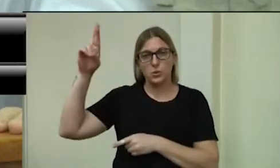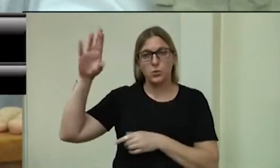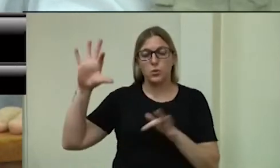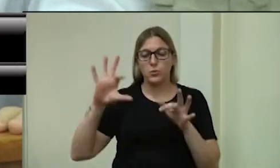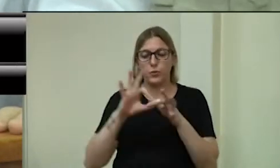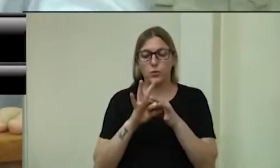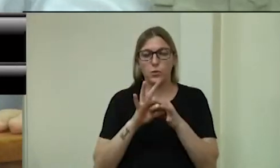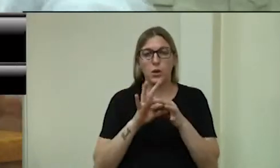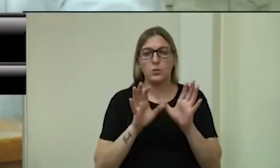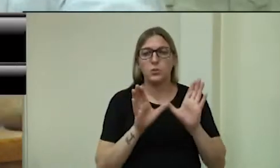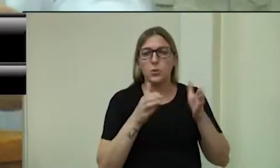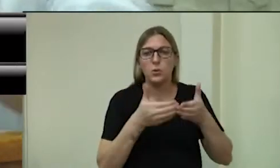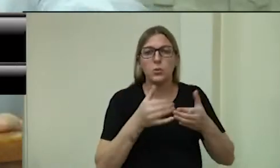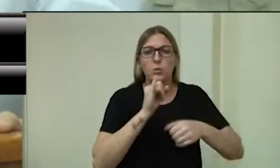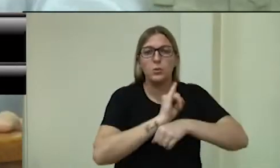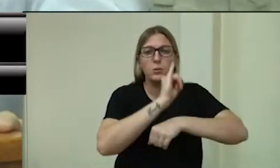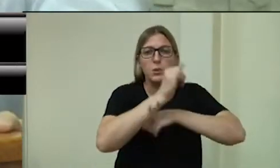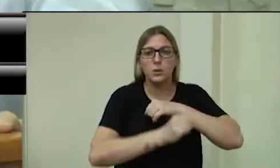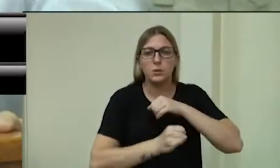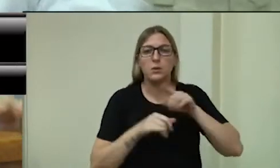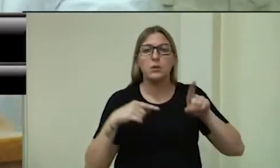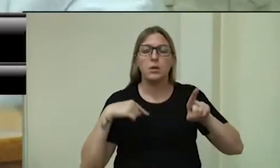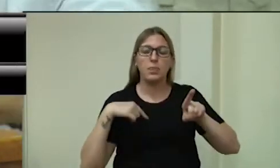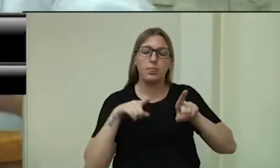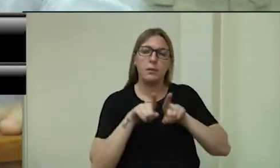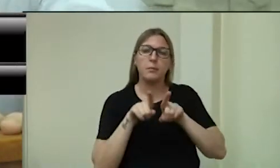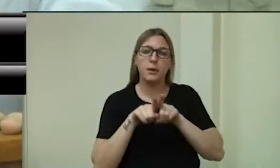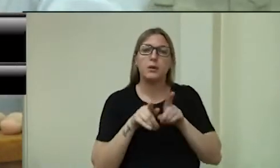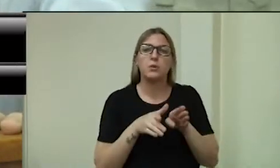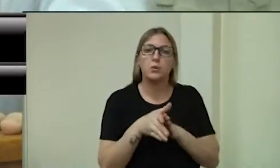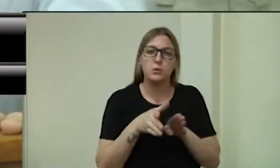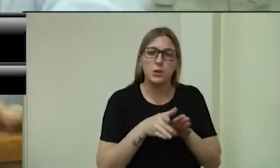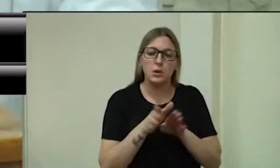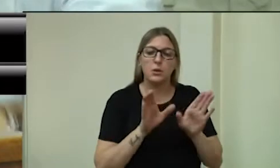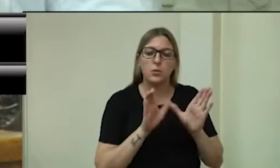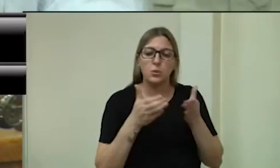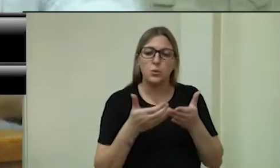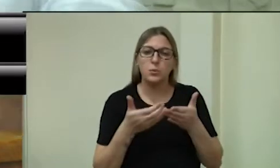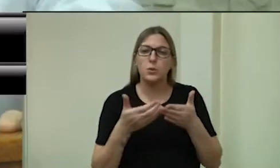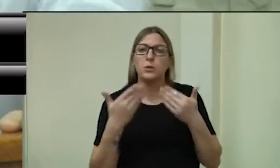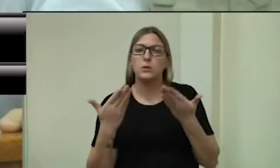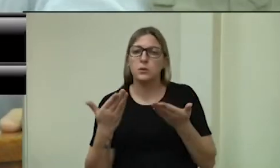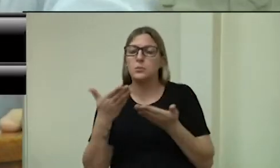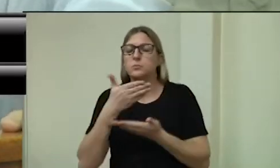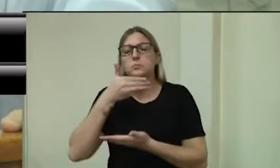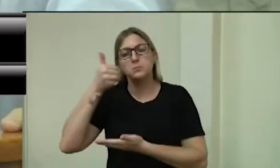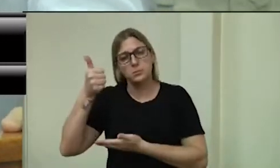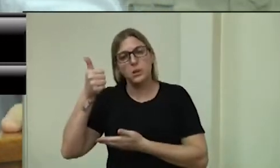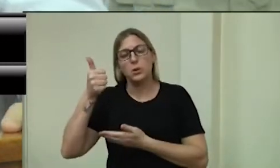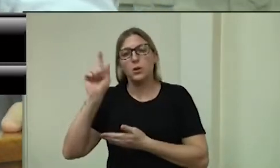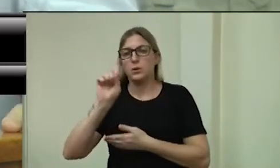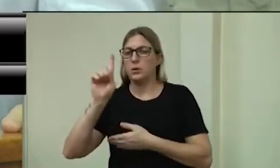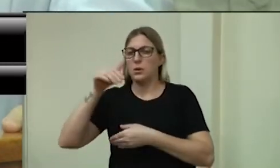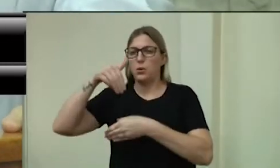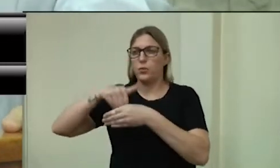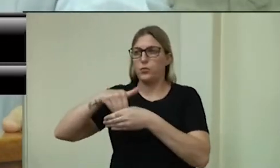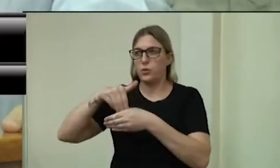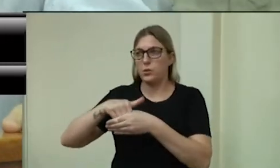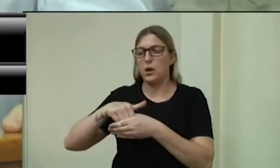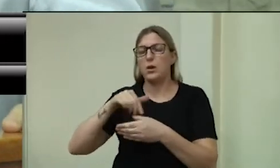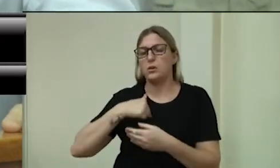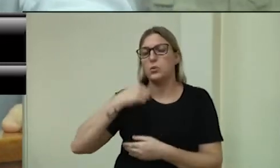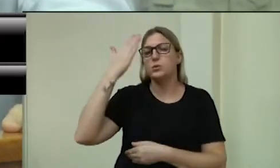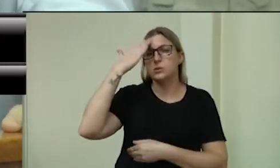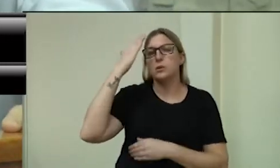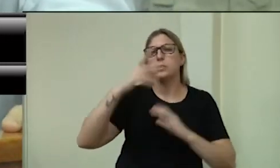também conselheiro do clube, então, para não haver conflito de interesse, a gente se abstém e tendo a clara certeza que a casa ia aprovar o projeto que